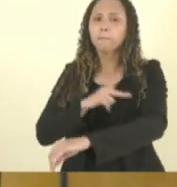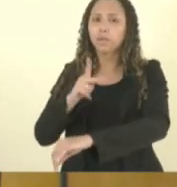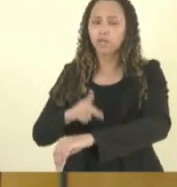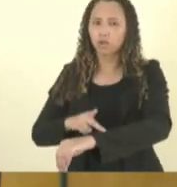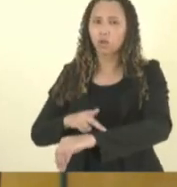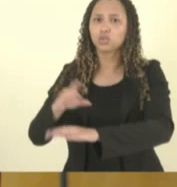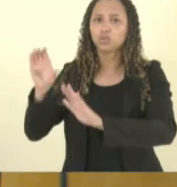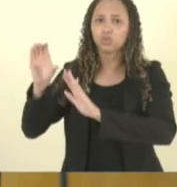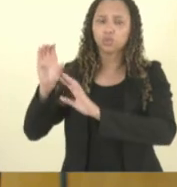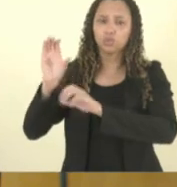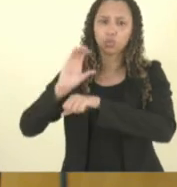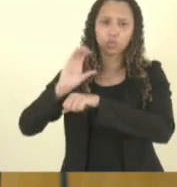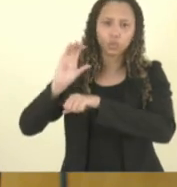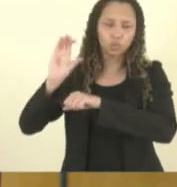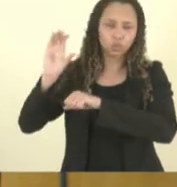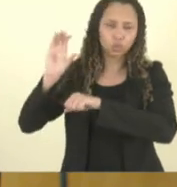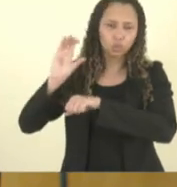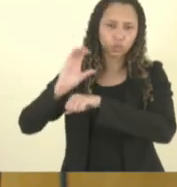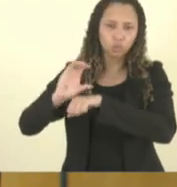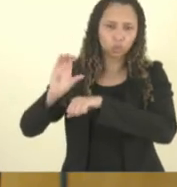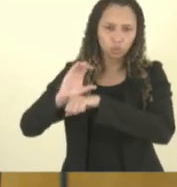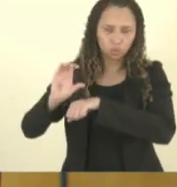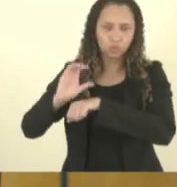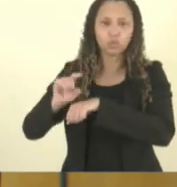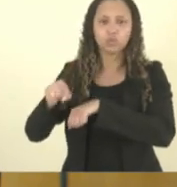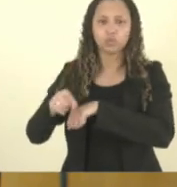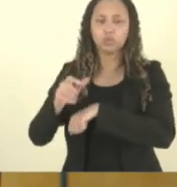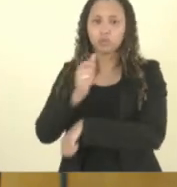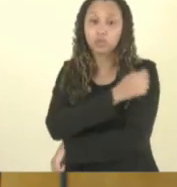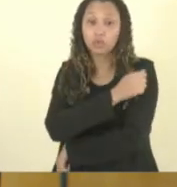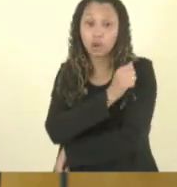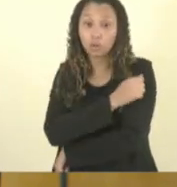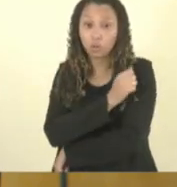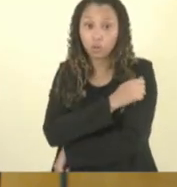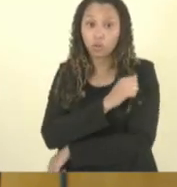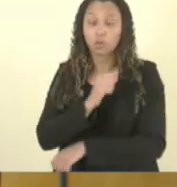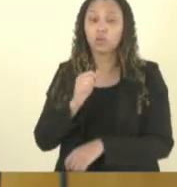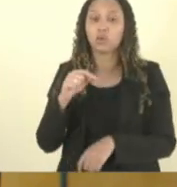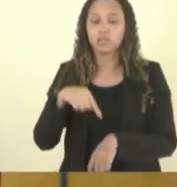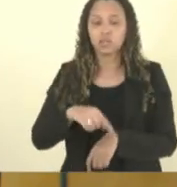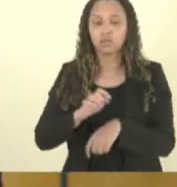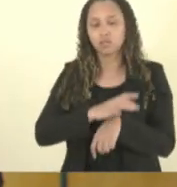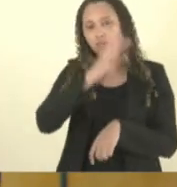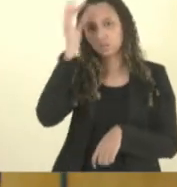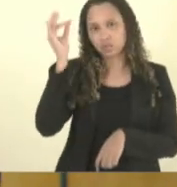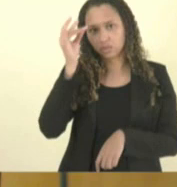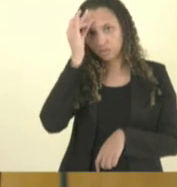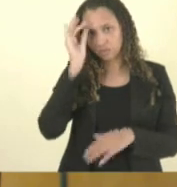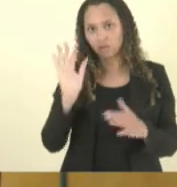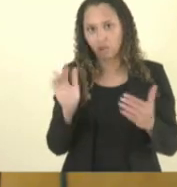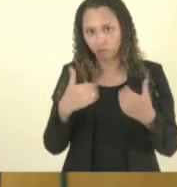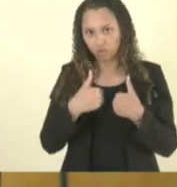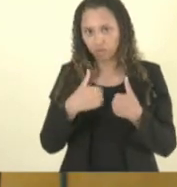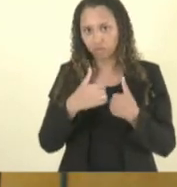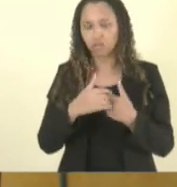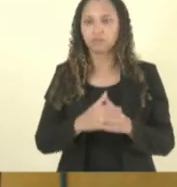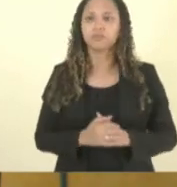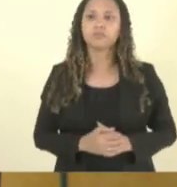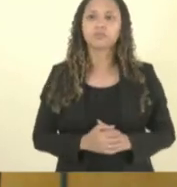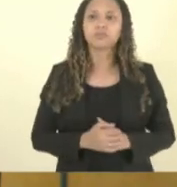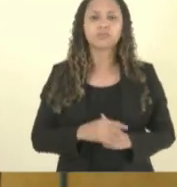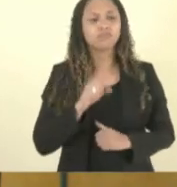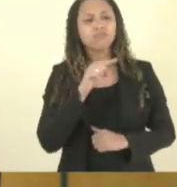do para os alunos autistas aqui do Estado do Espírito Santo tem uma é mãe